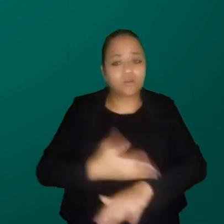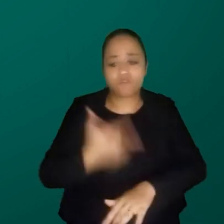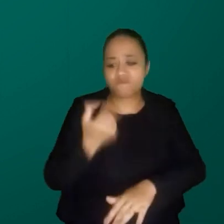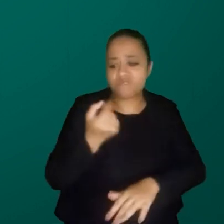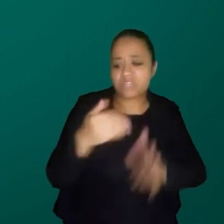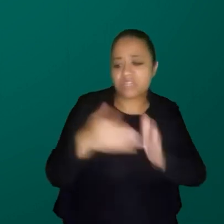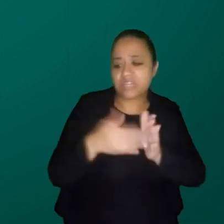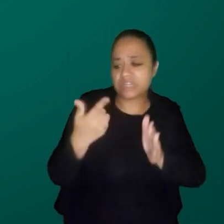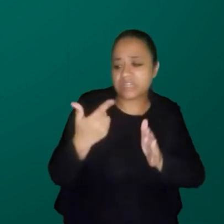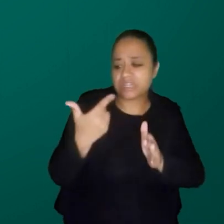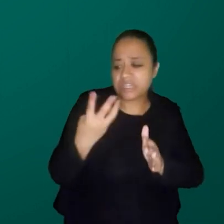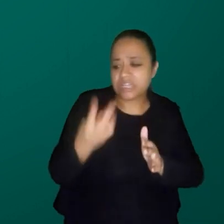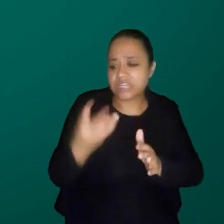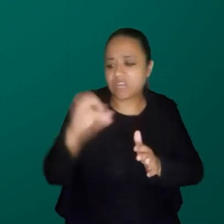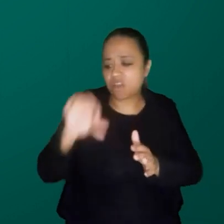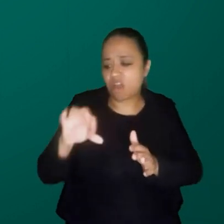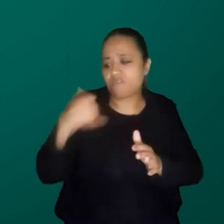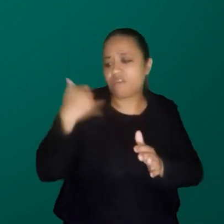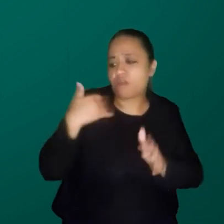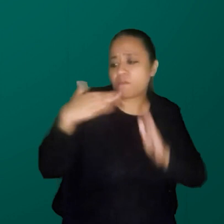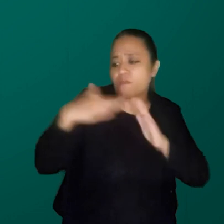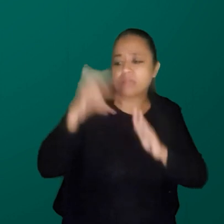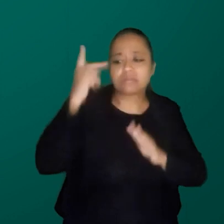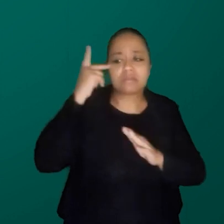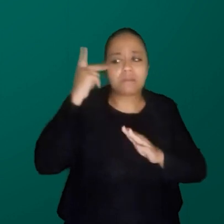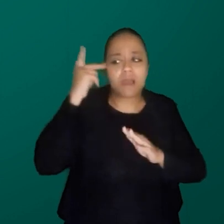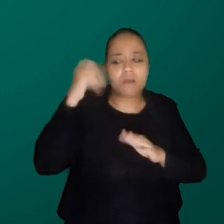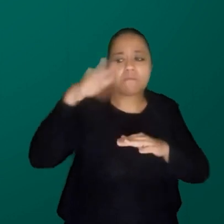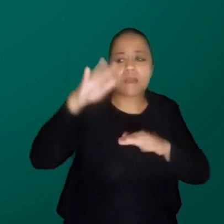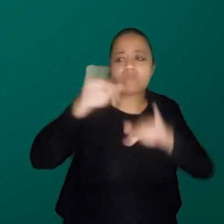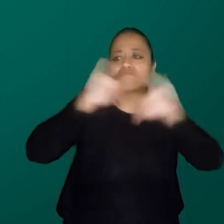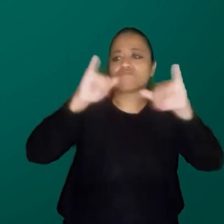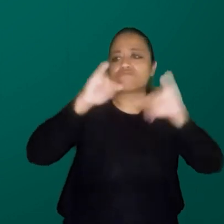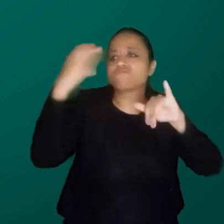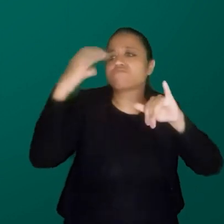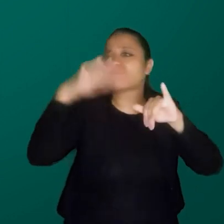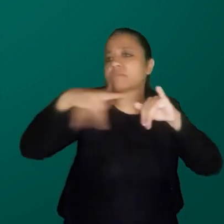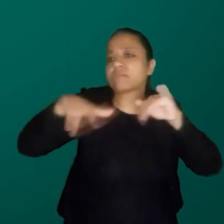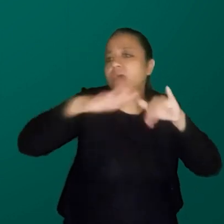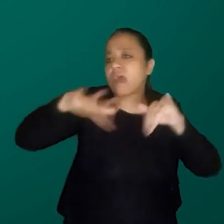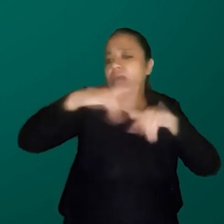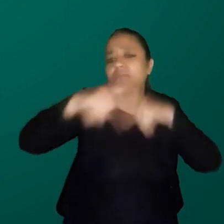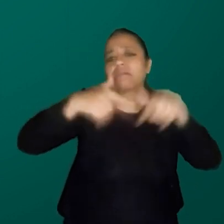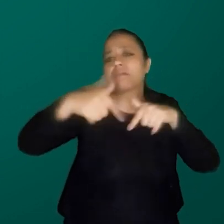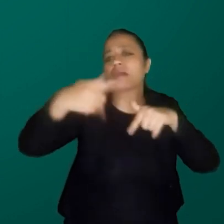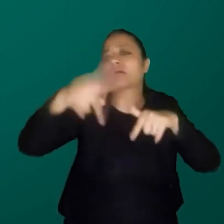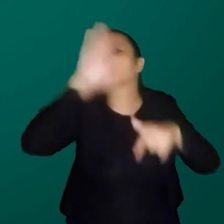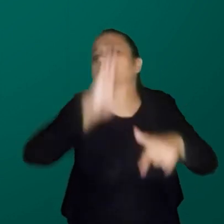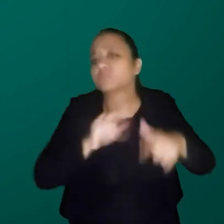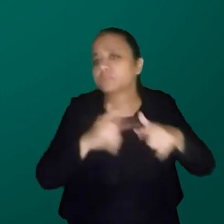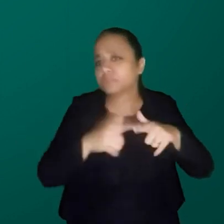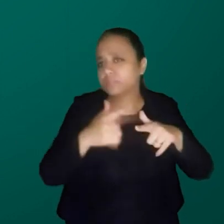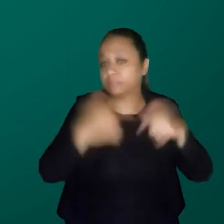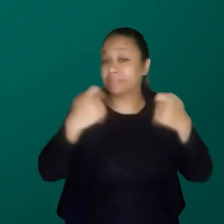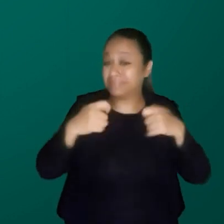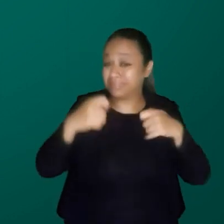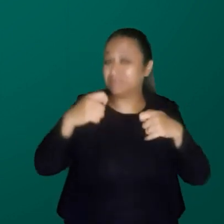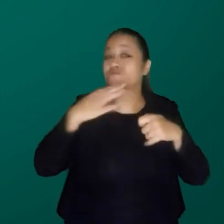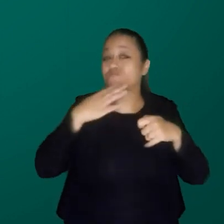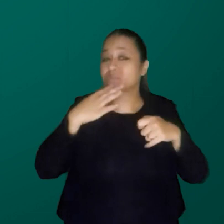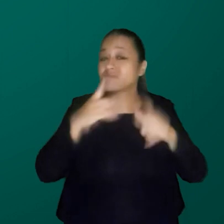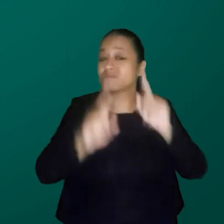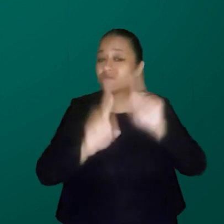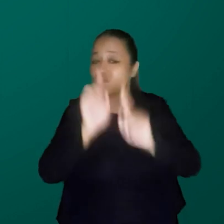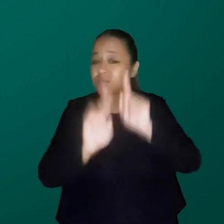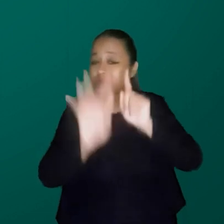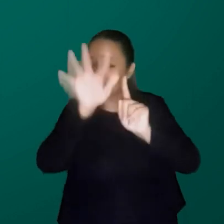anos e que residem no estado de São Paulo são os que mais fazem divulgação científica no Brasil, a gente precisa conhecer esse dado.